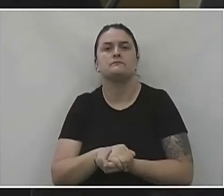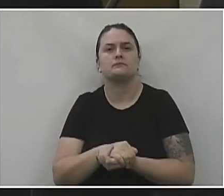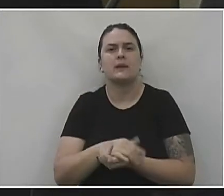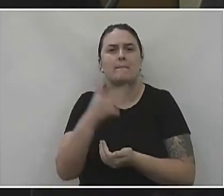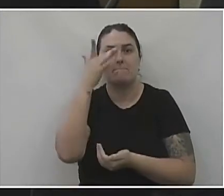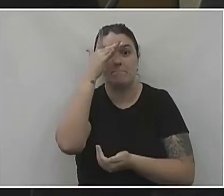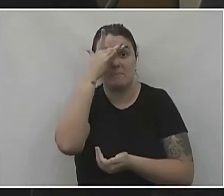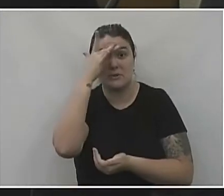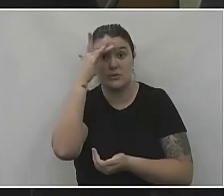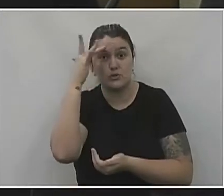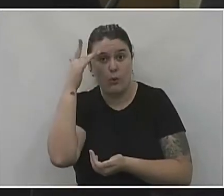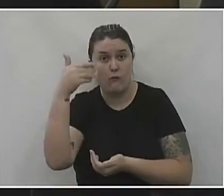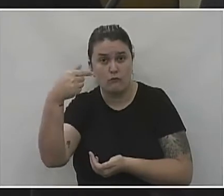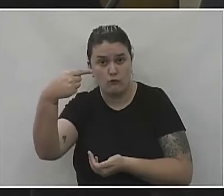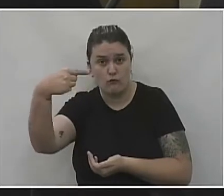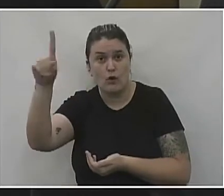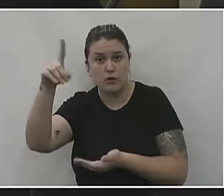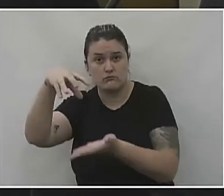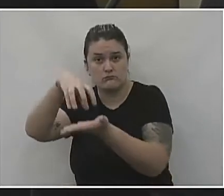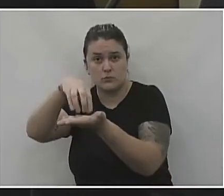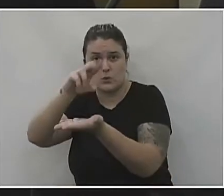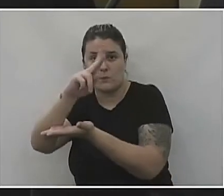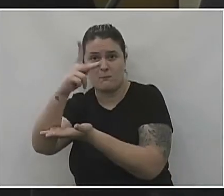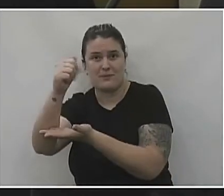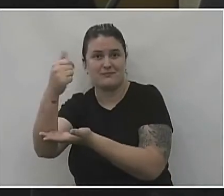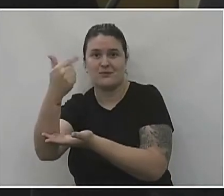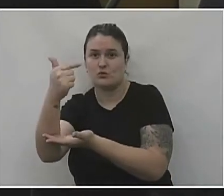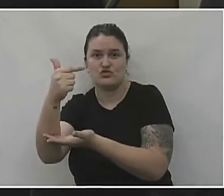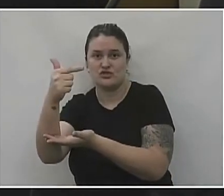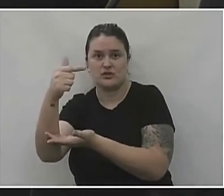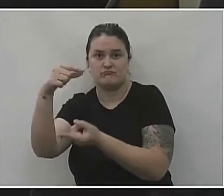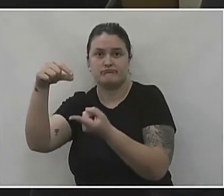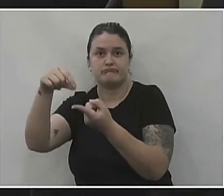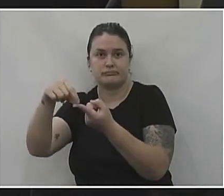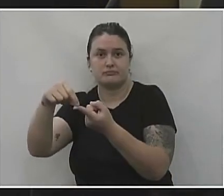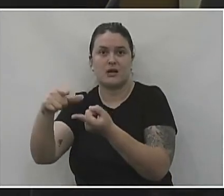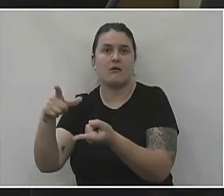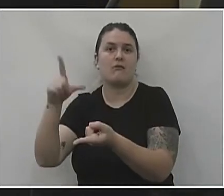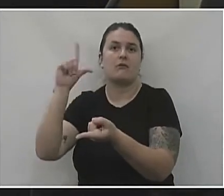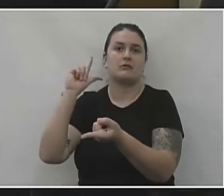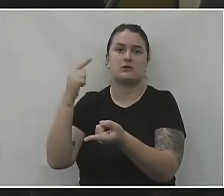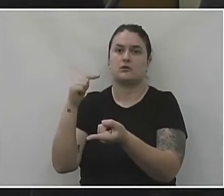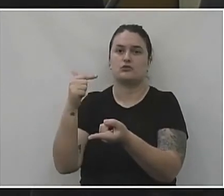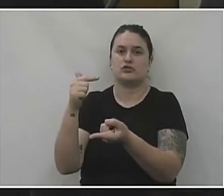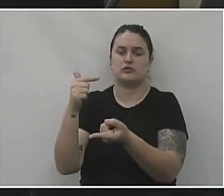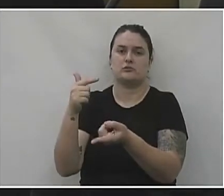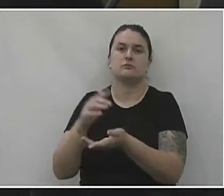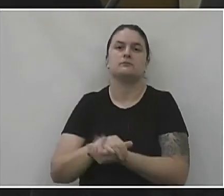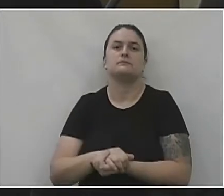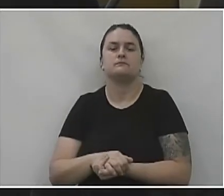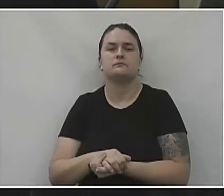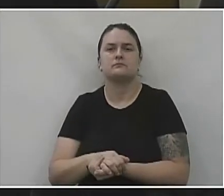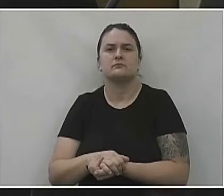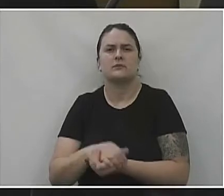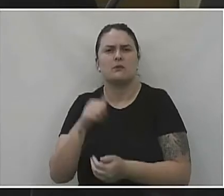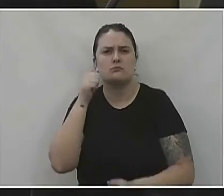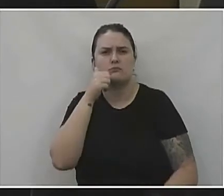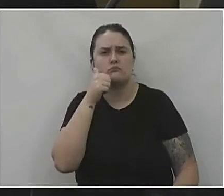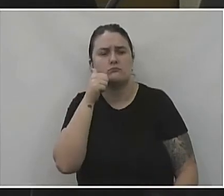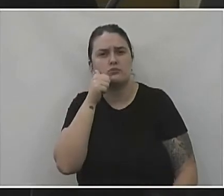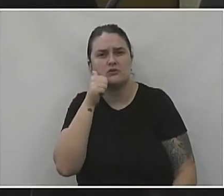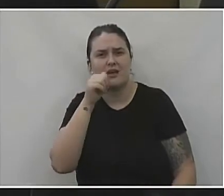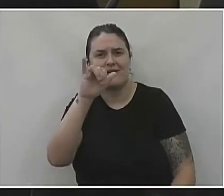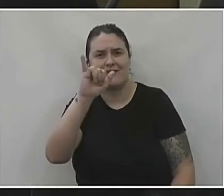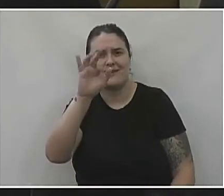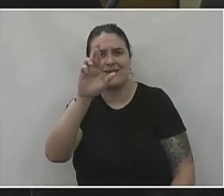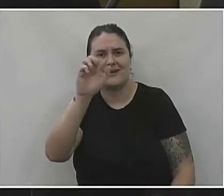muitas pessoas iam na UPA e não tinham o teste para fazer antes. Eu sei porque teve casos. A dona Irassema que faleceu foi